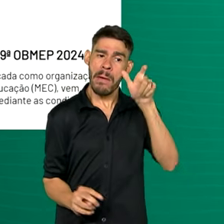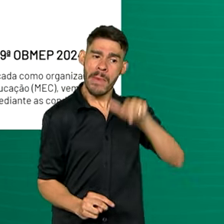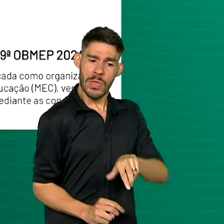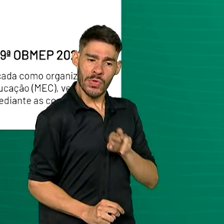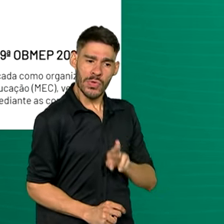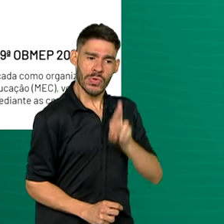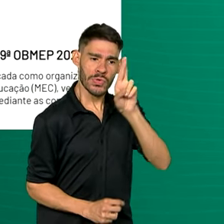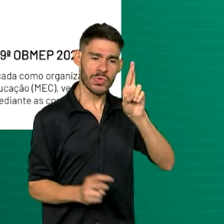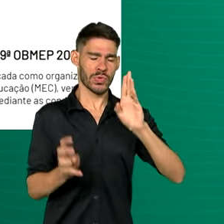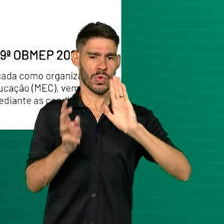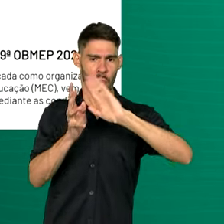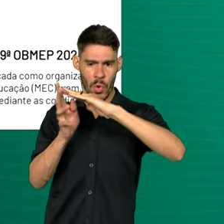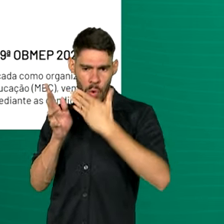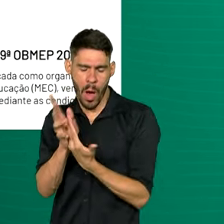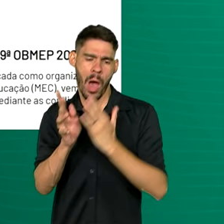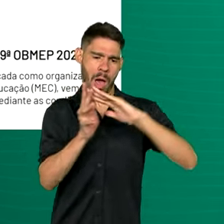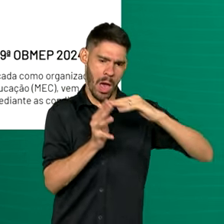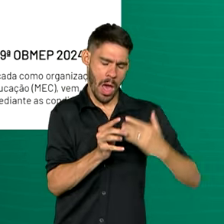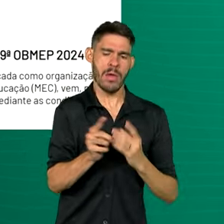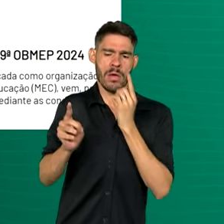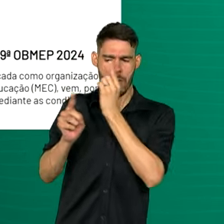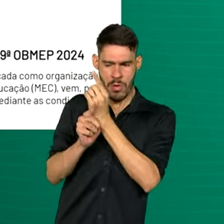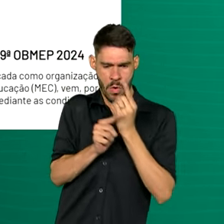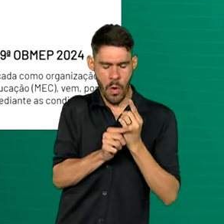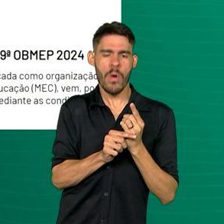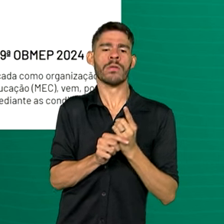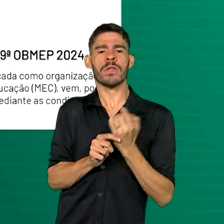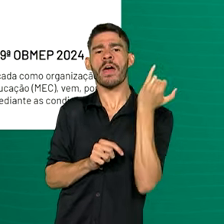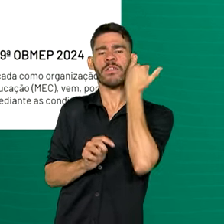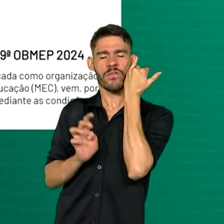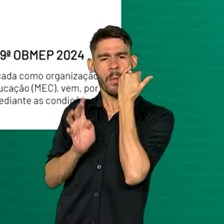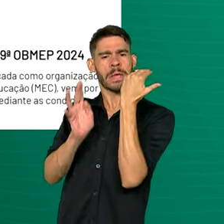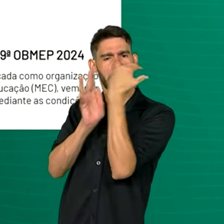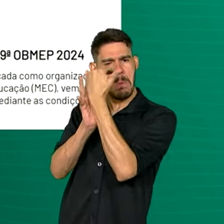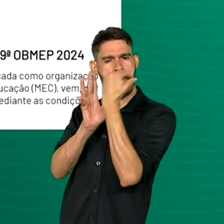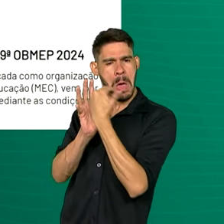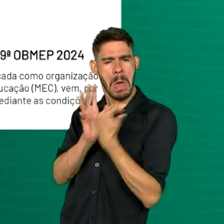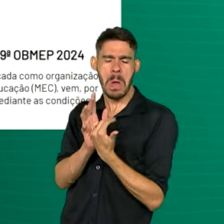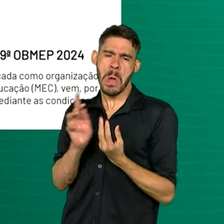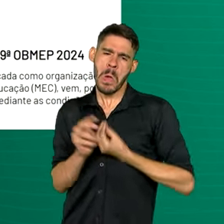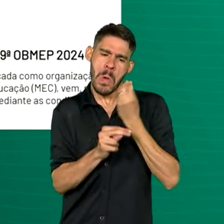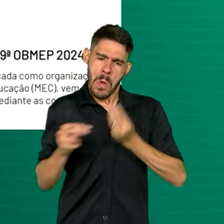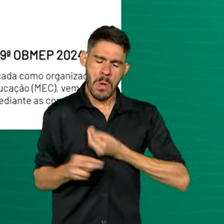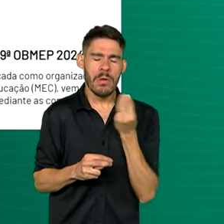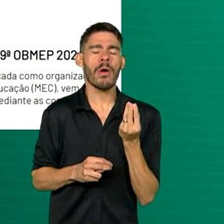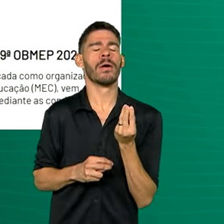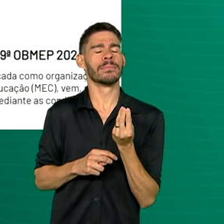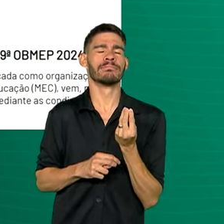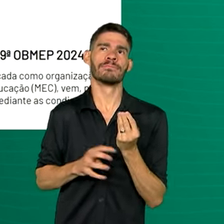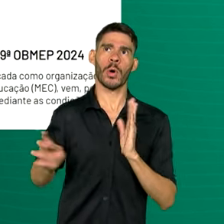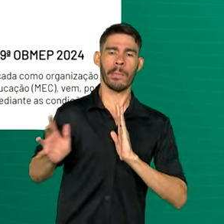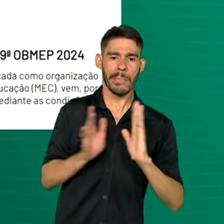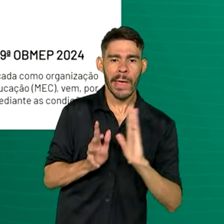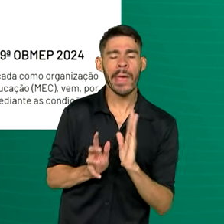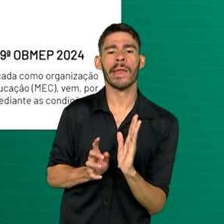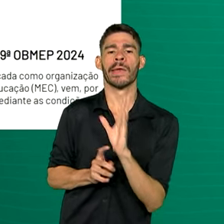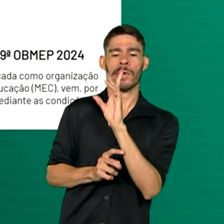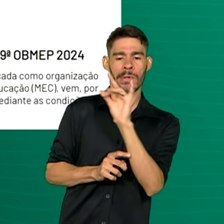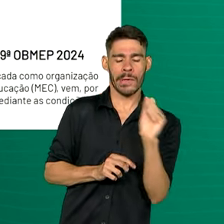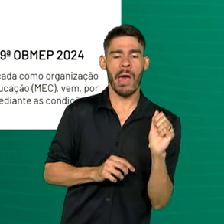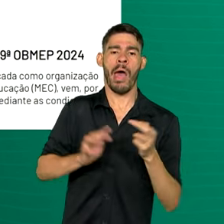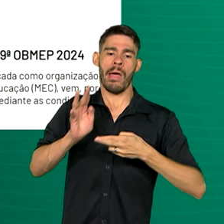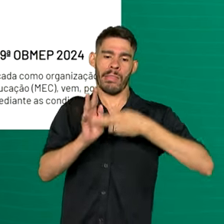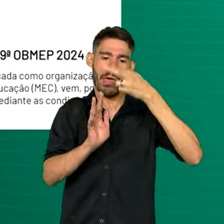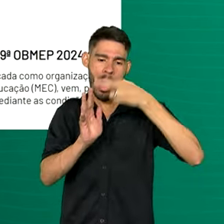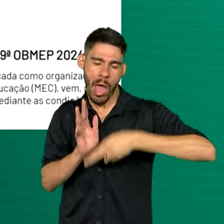das instituições vão encontrar todas as informações sobre condições, prazos, datas e